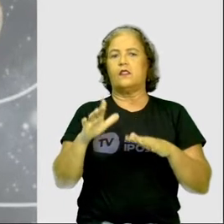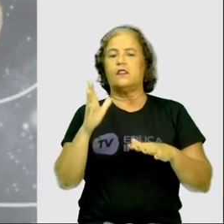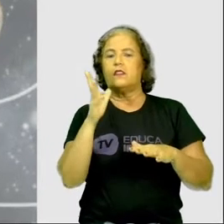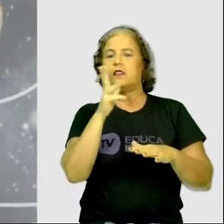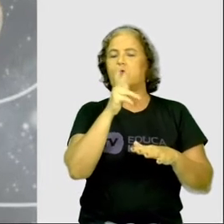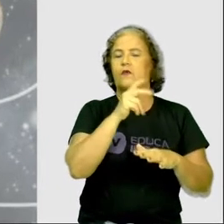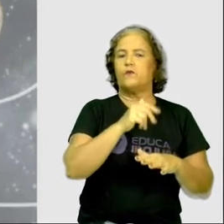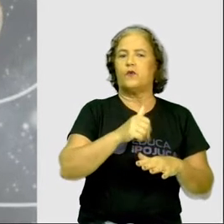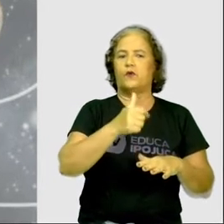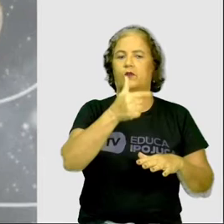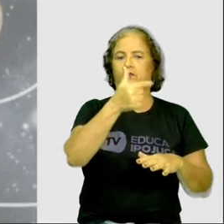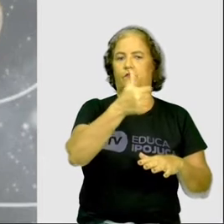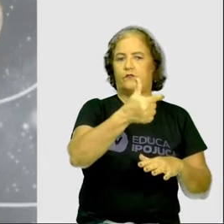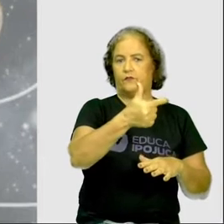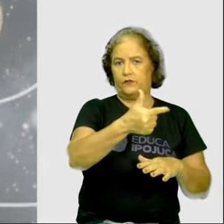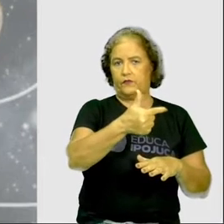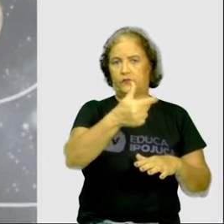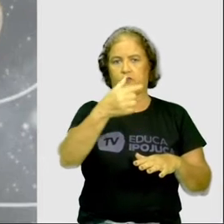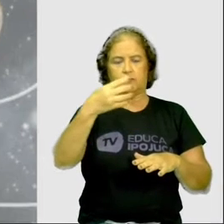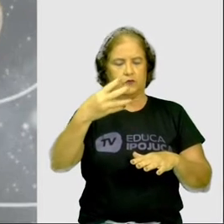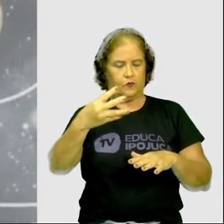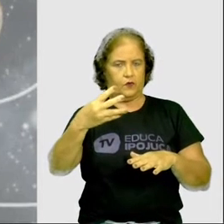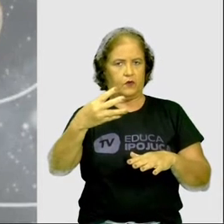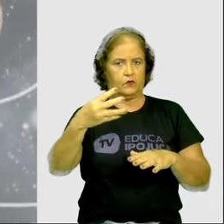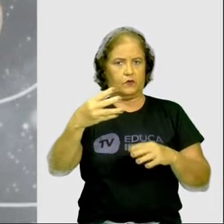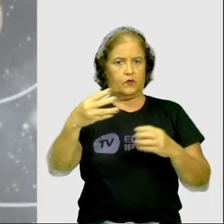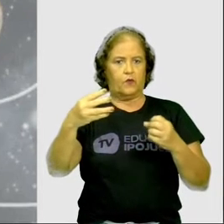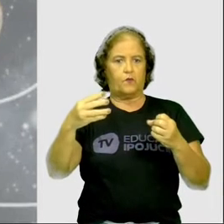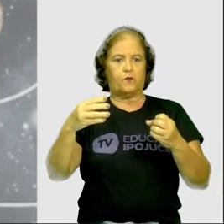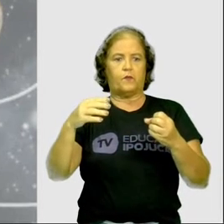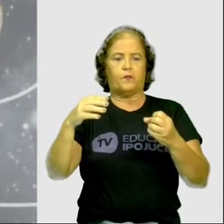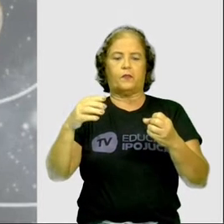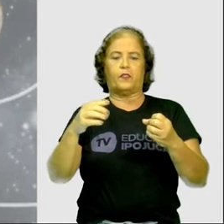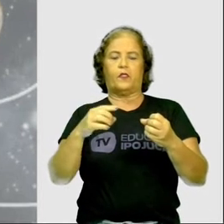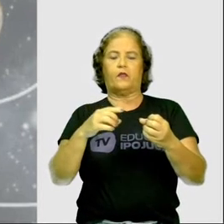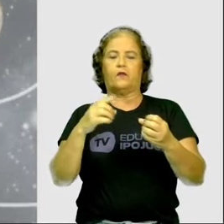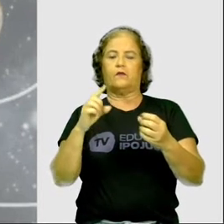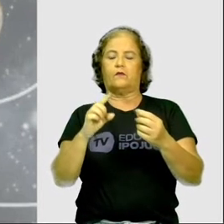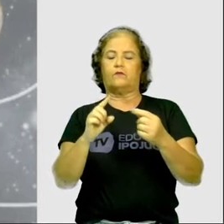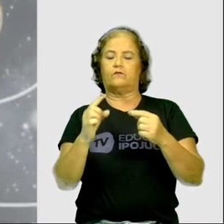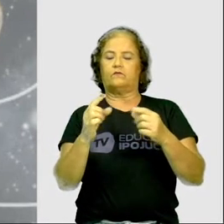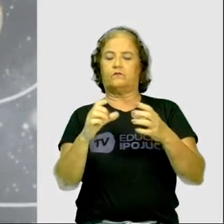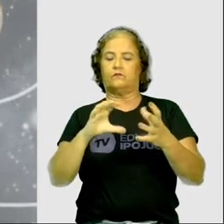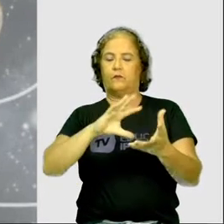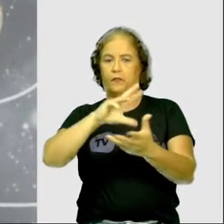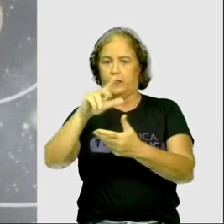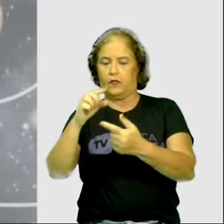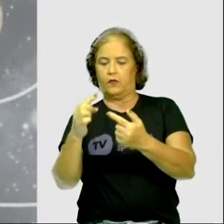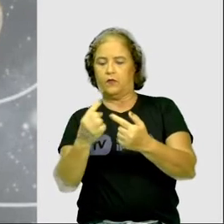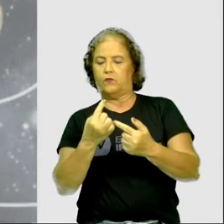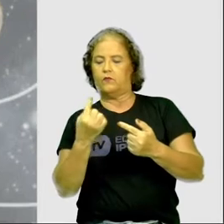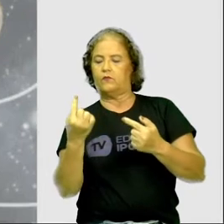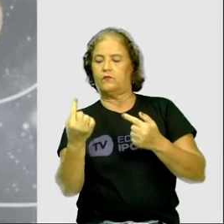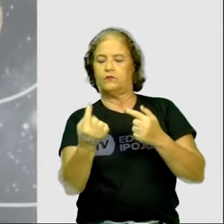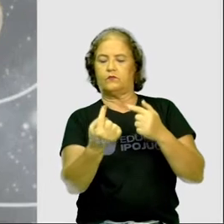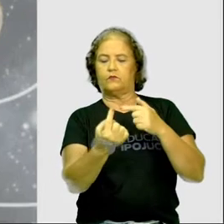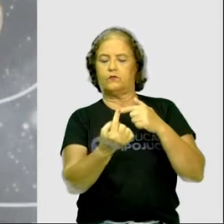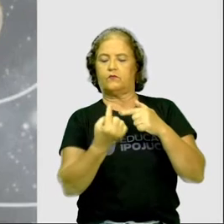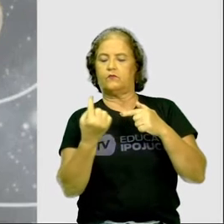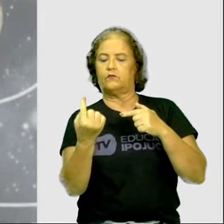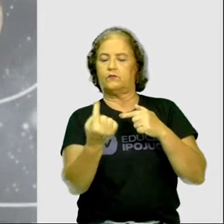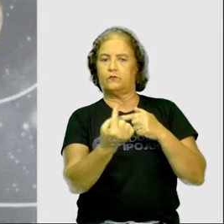si mesmo. seja, o movimento de rotação, que é quando o planeta gira em torno de si mesmo. Já